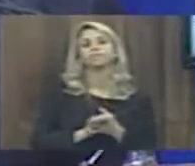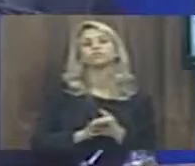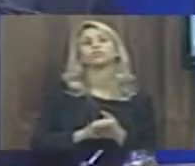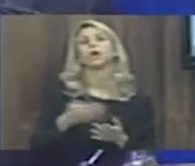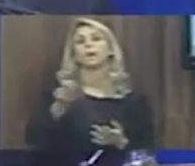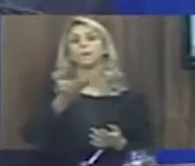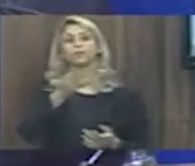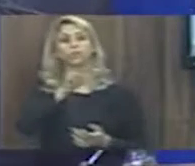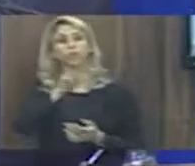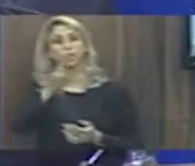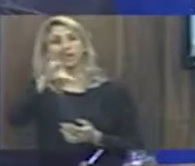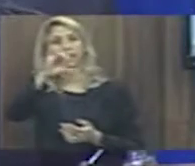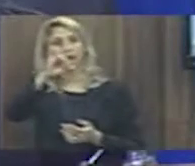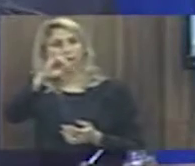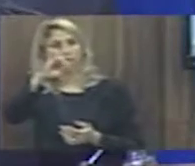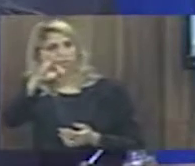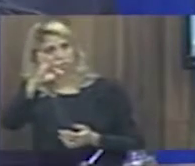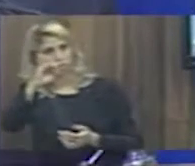liberar pagamentos.